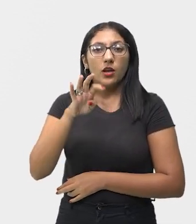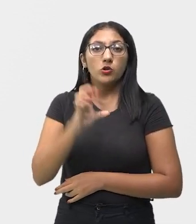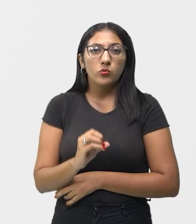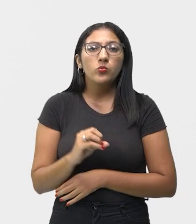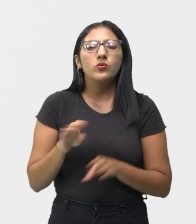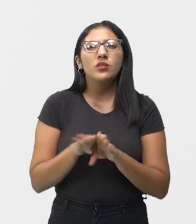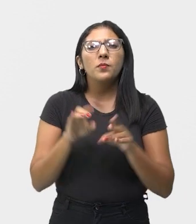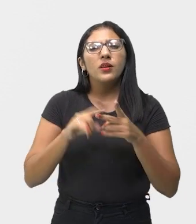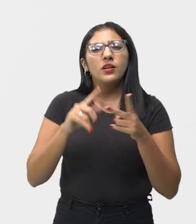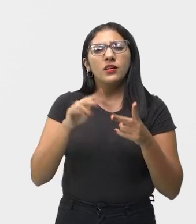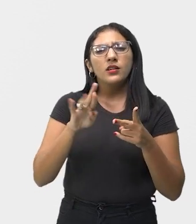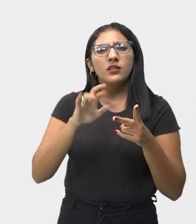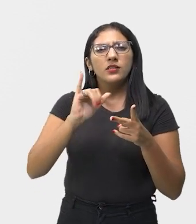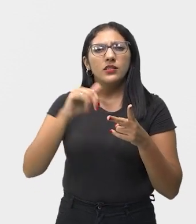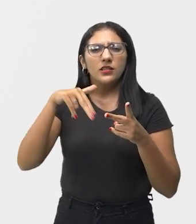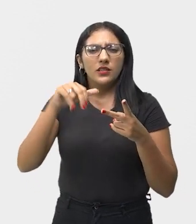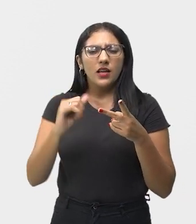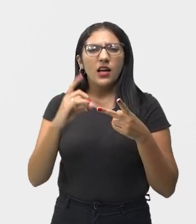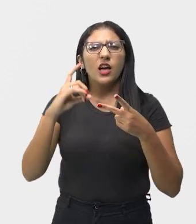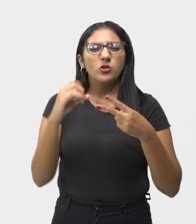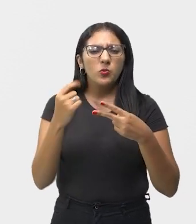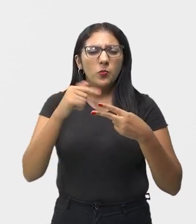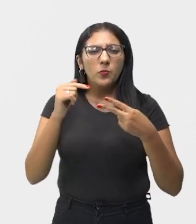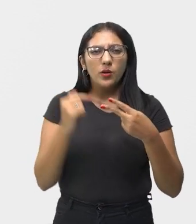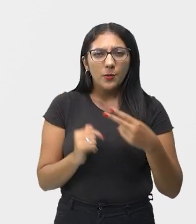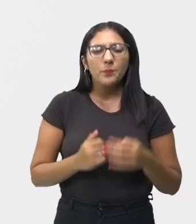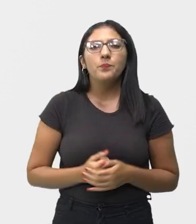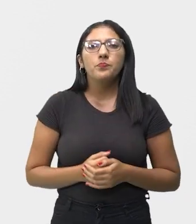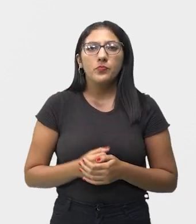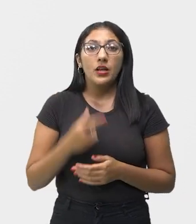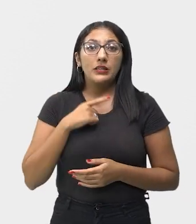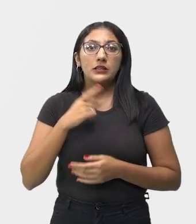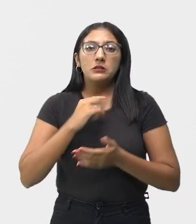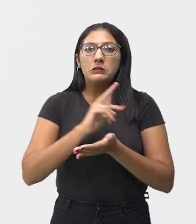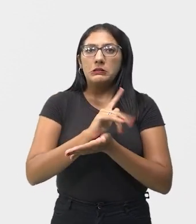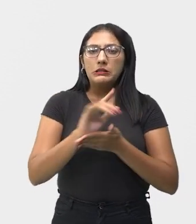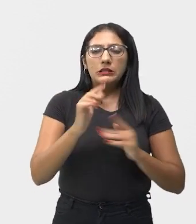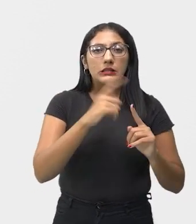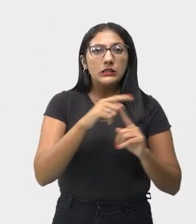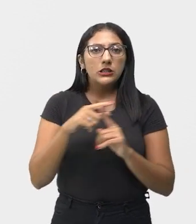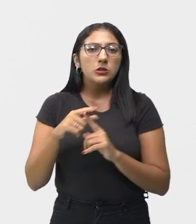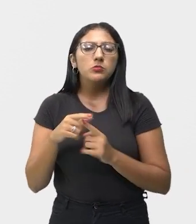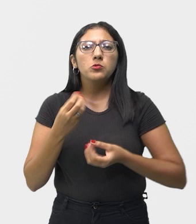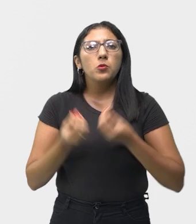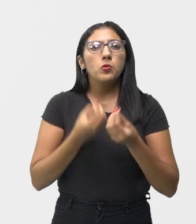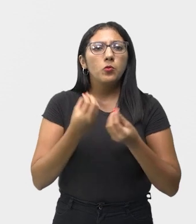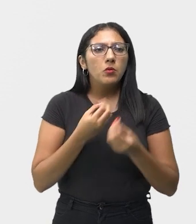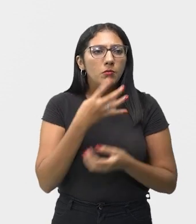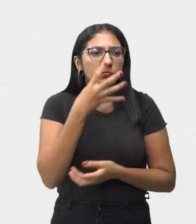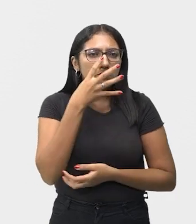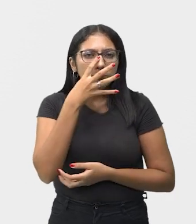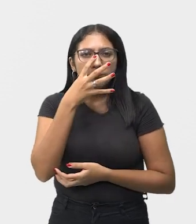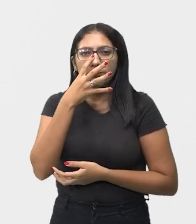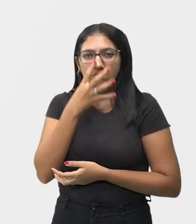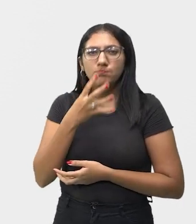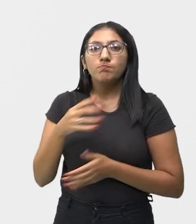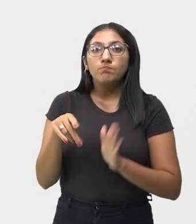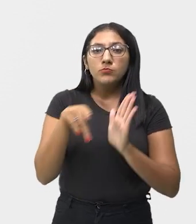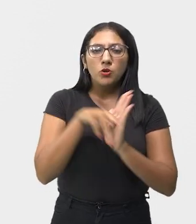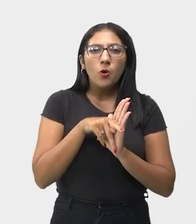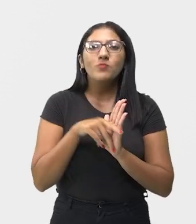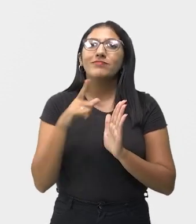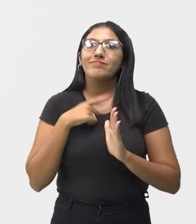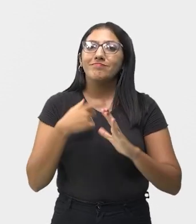o trinado eram comuns. As obras deste período inovaram a harmonia da obra musical e trouxeram uma